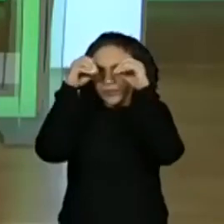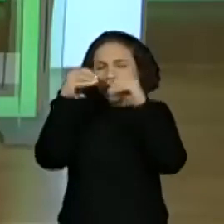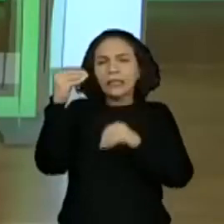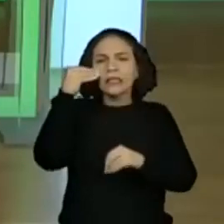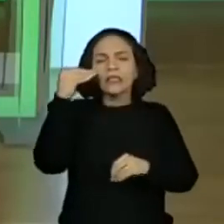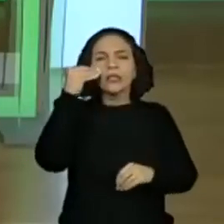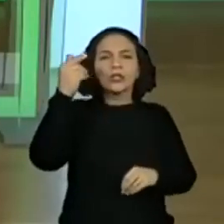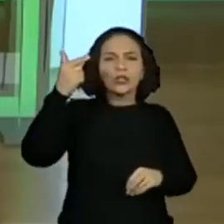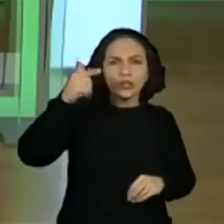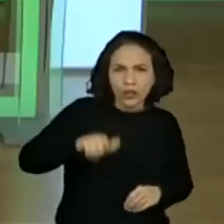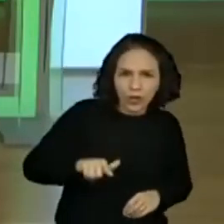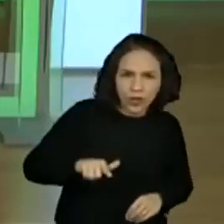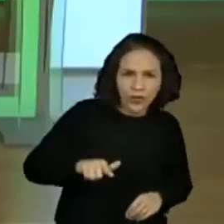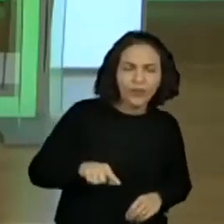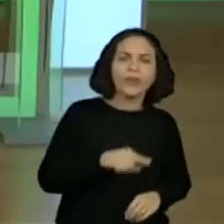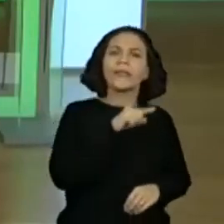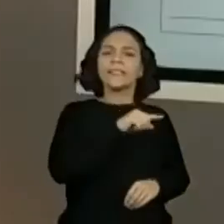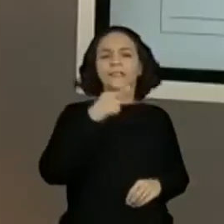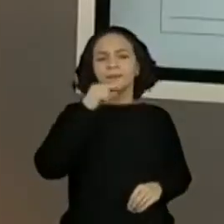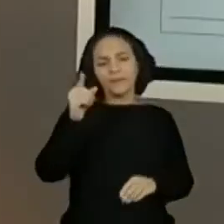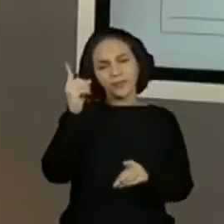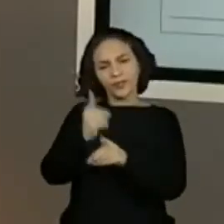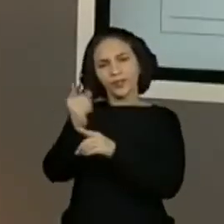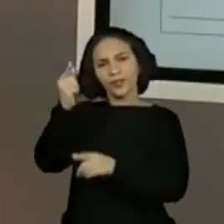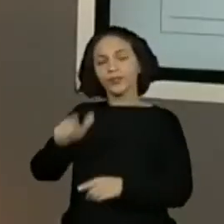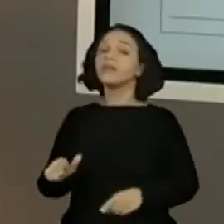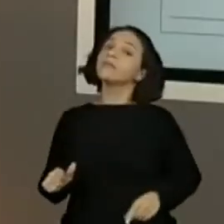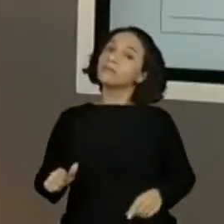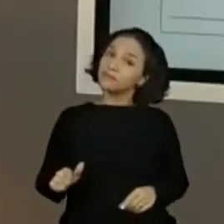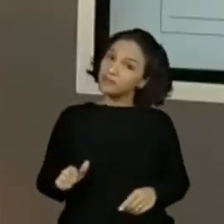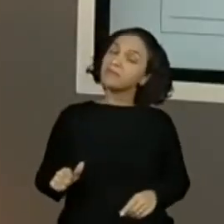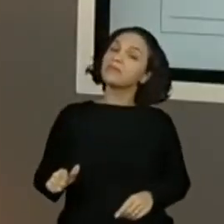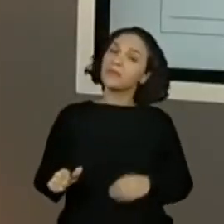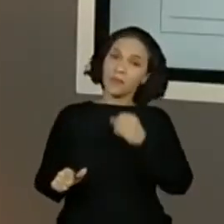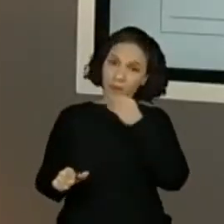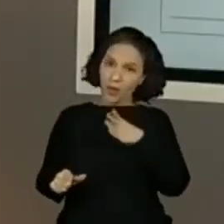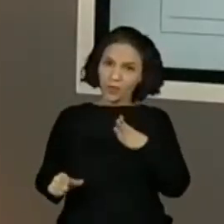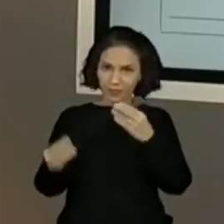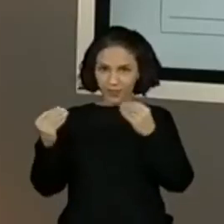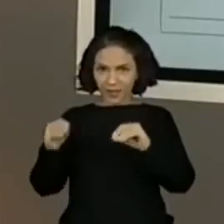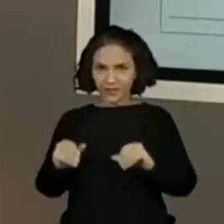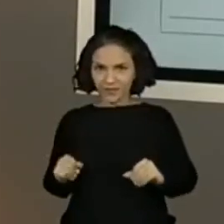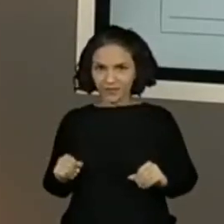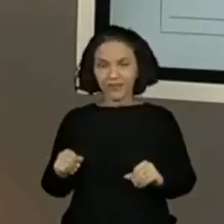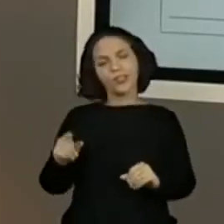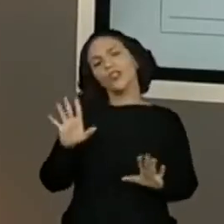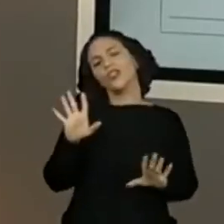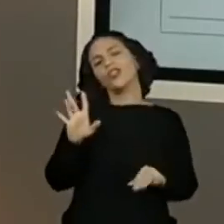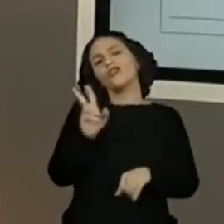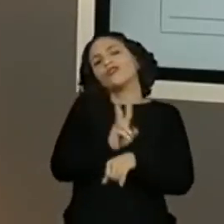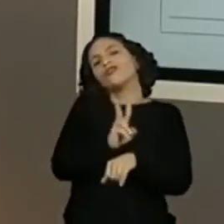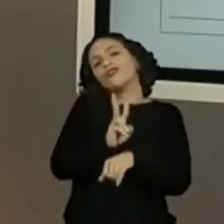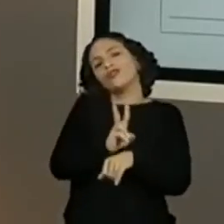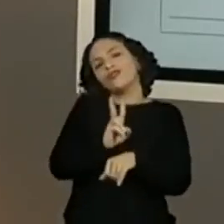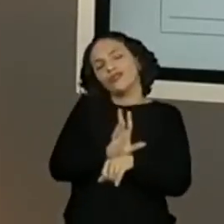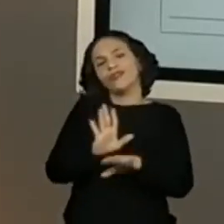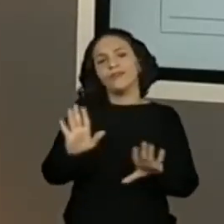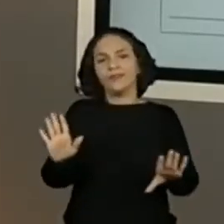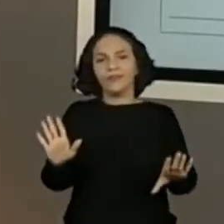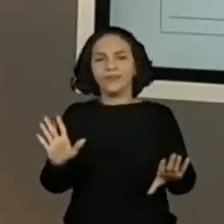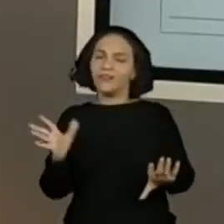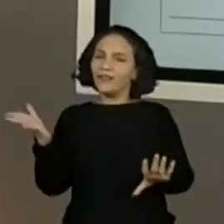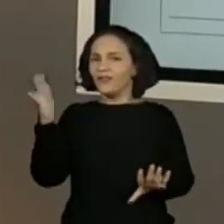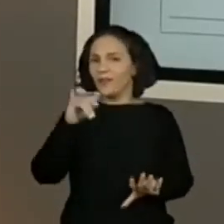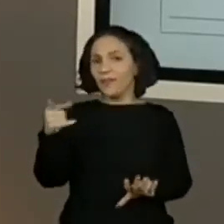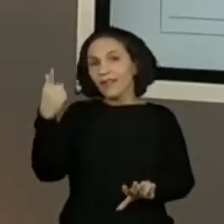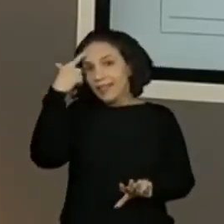e se dar mal mais uma vez. Olha, é um bom final. Vamos colocar isso, então? É uma hipótese, tá, professor? hipótese. Então, a gente vai colocar todas